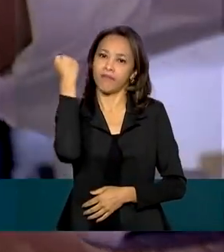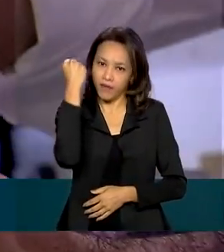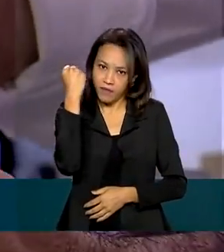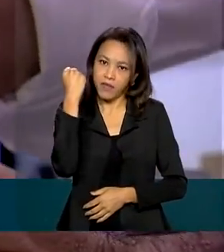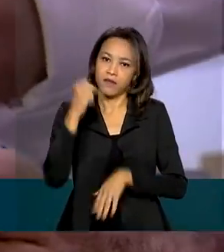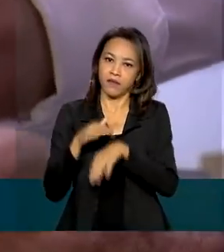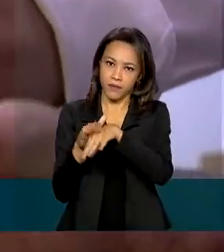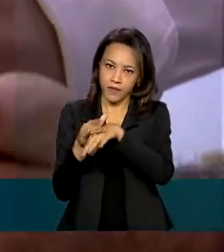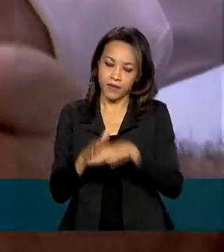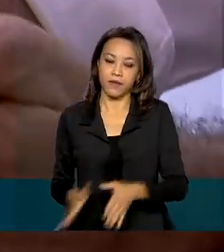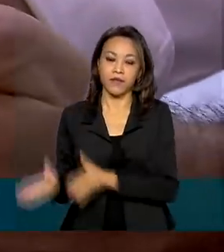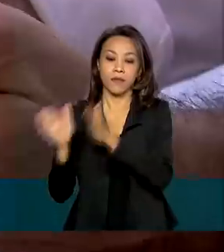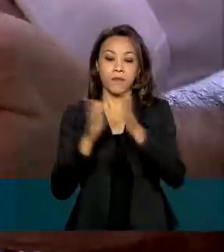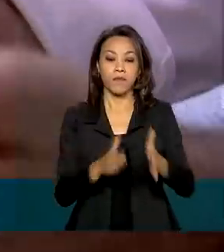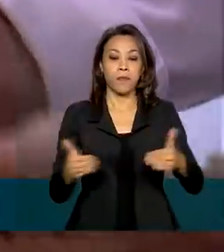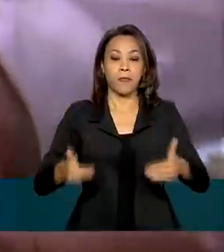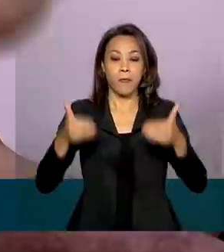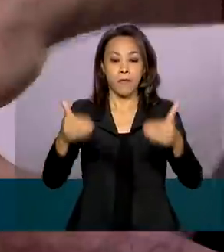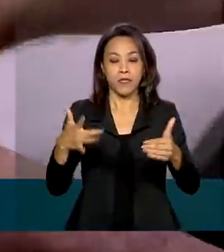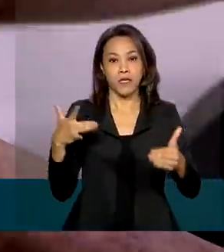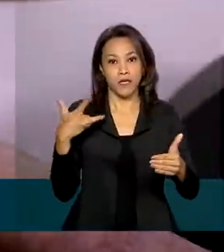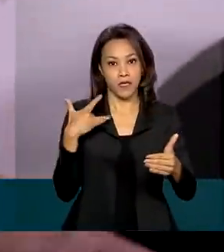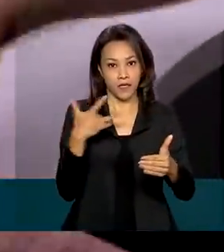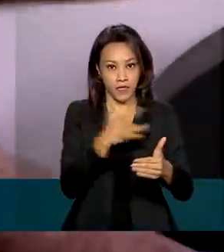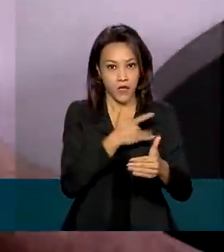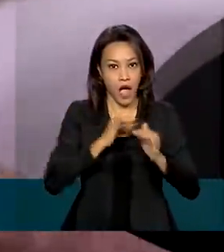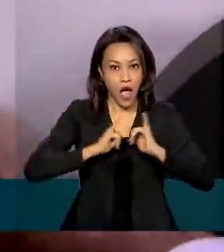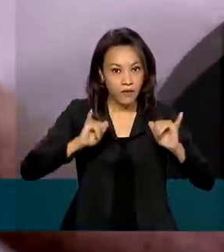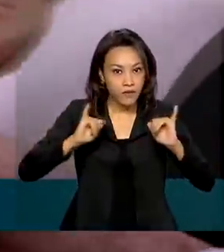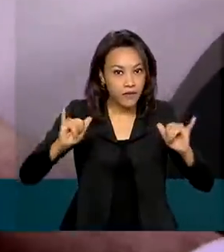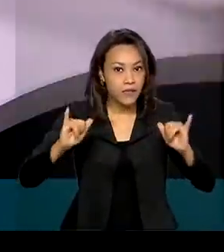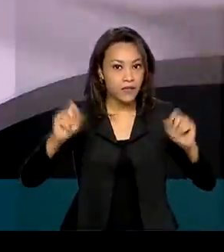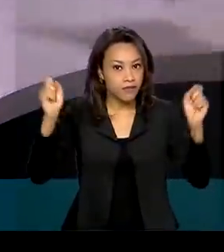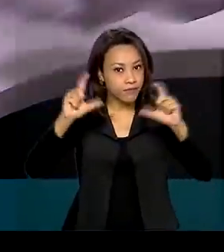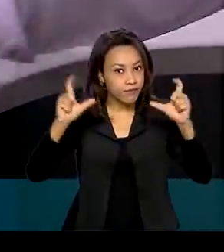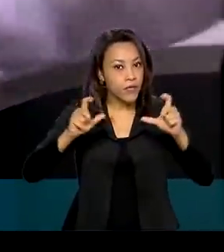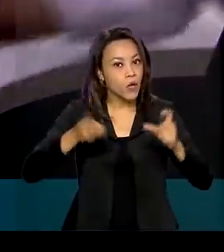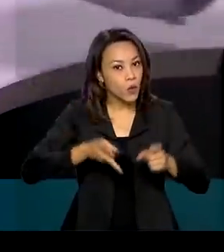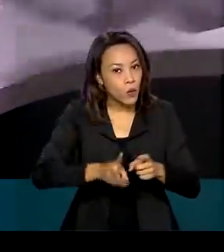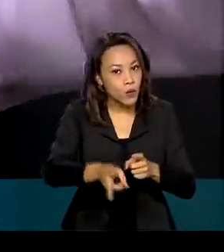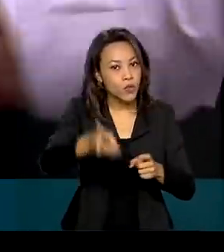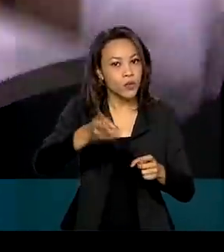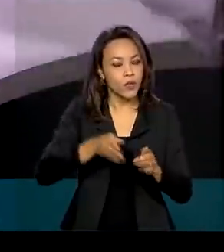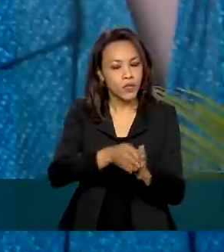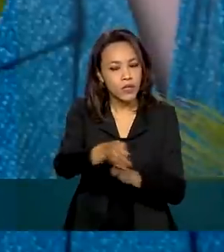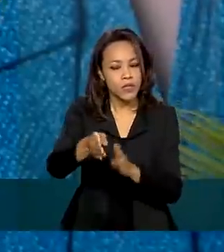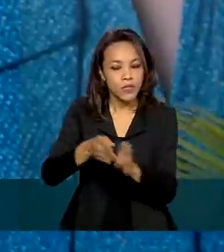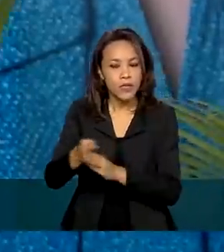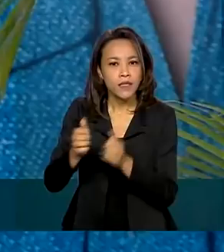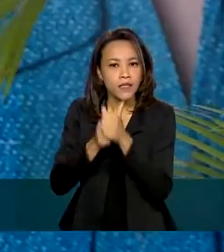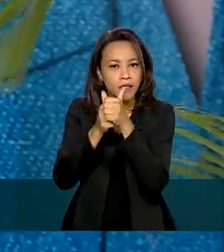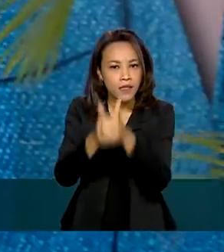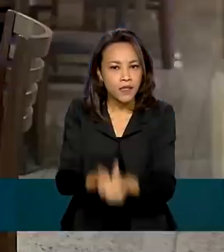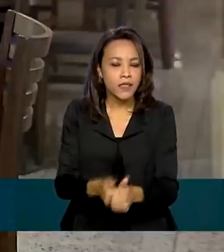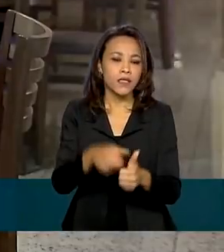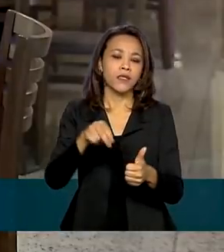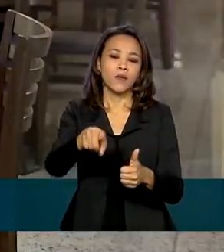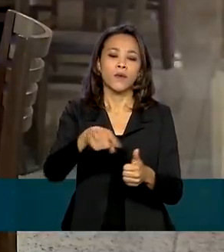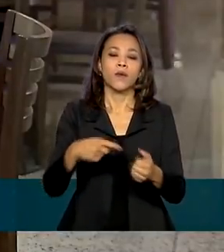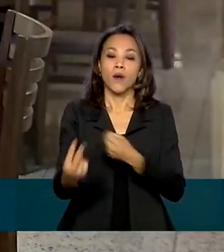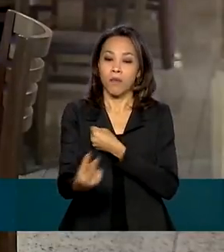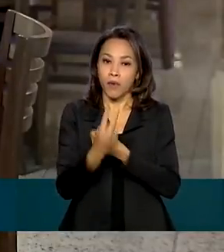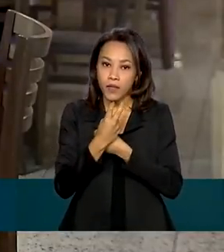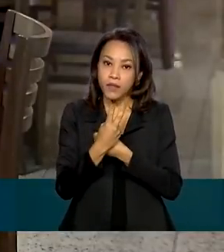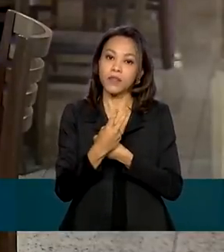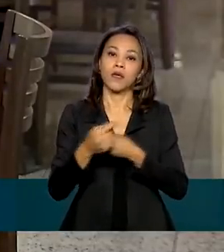Ministério faz um alerta para que as pessoas continuem adotando todas as medidas de proteção, como o uso de máscaras e o